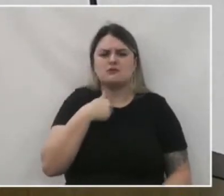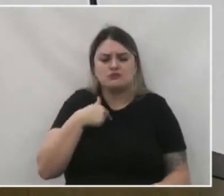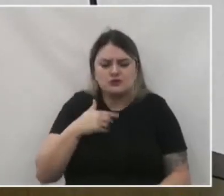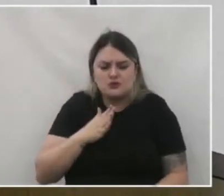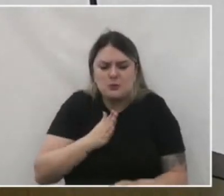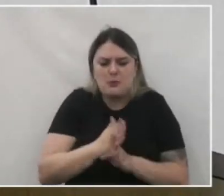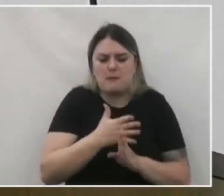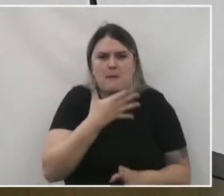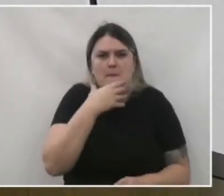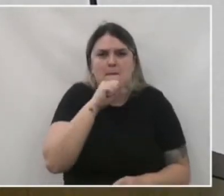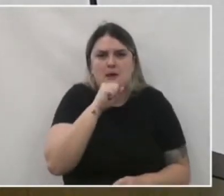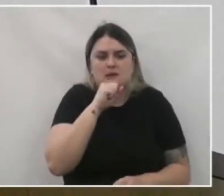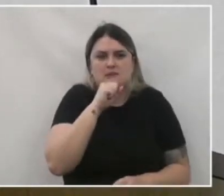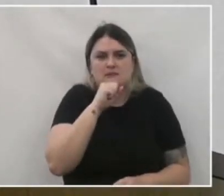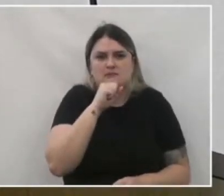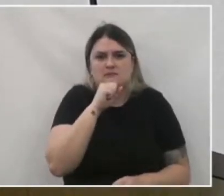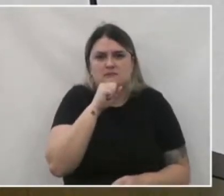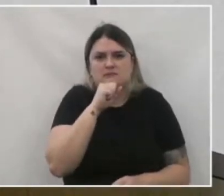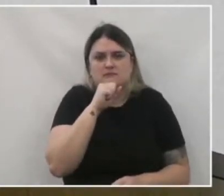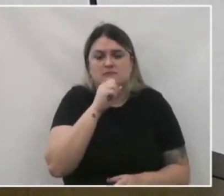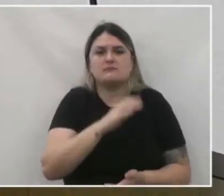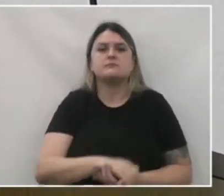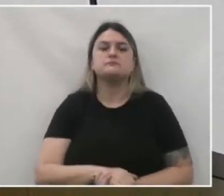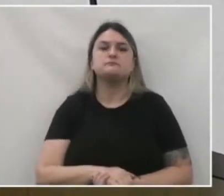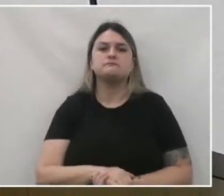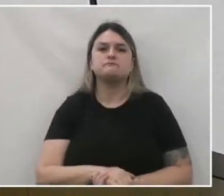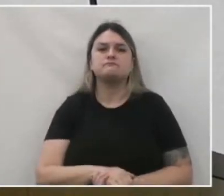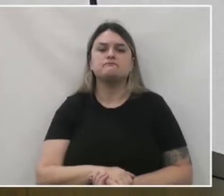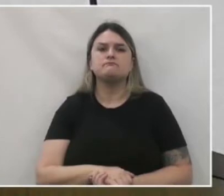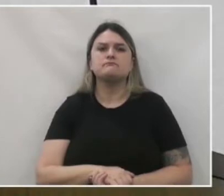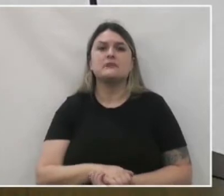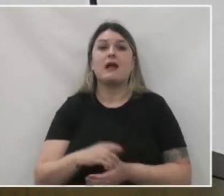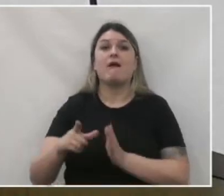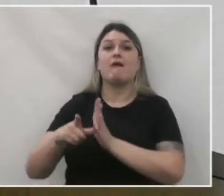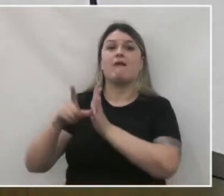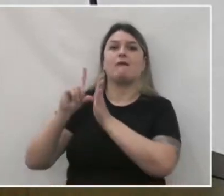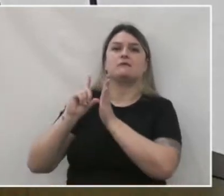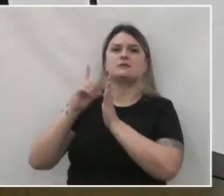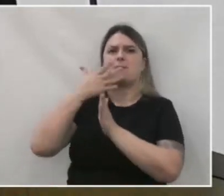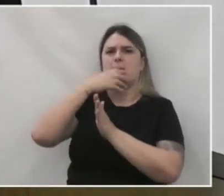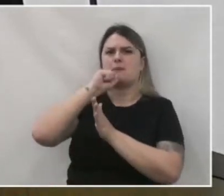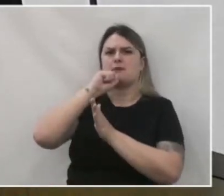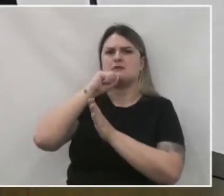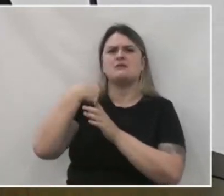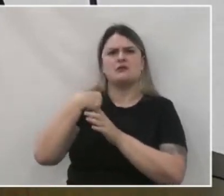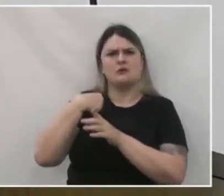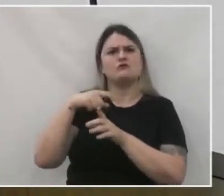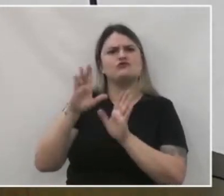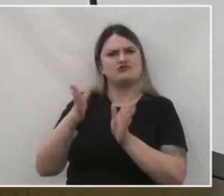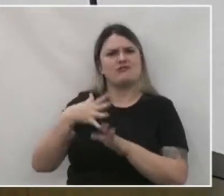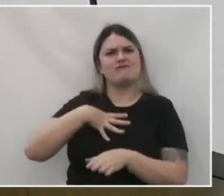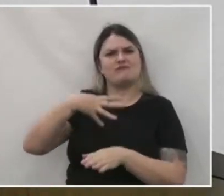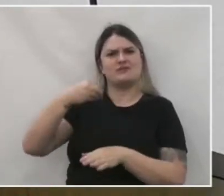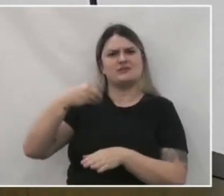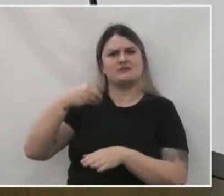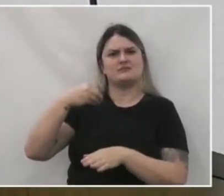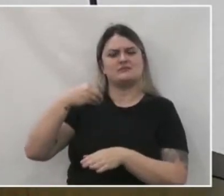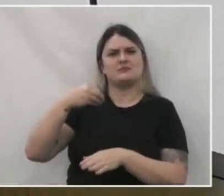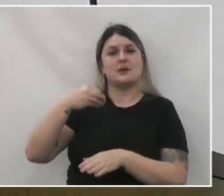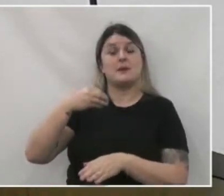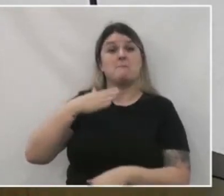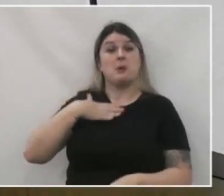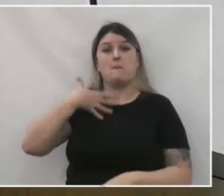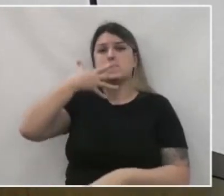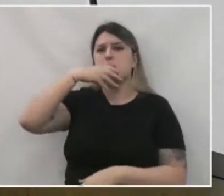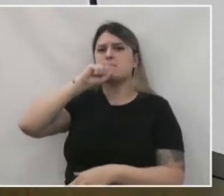pai e exercer essa função. Porque muito antes de ser pai, eu fui filho. Eu tive um